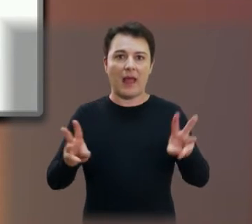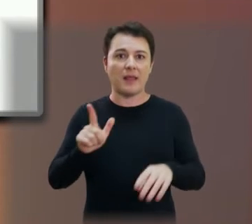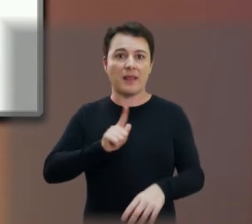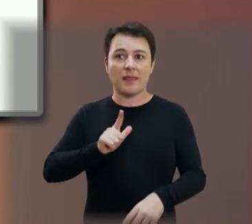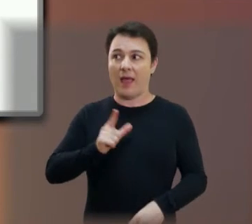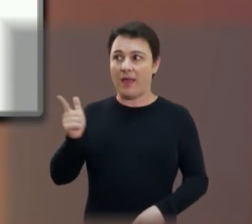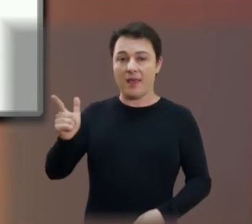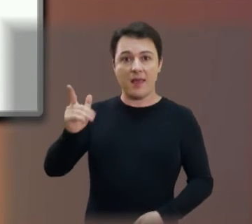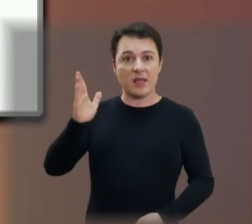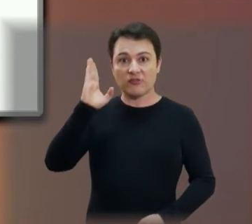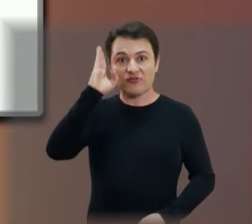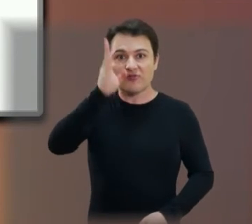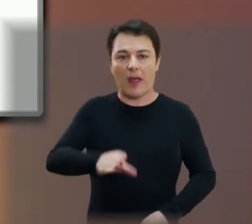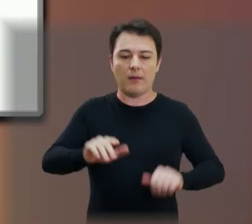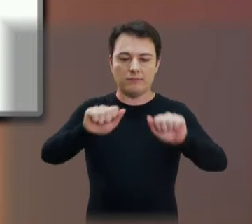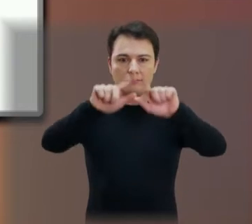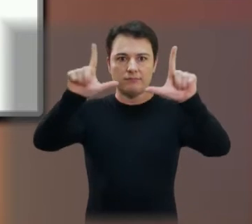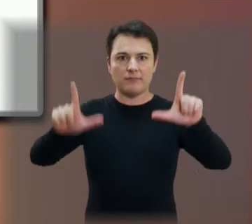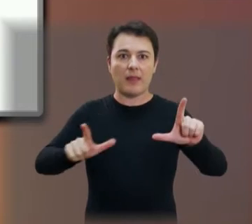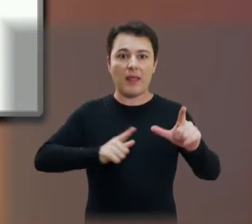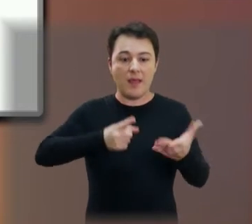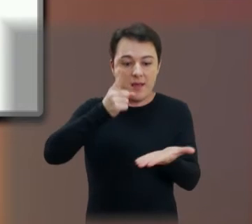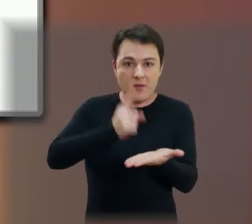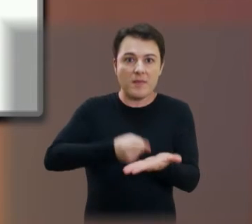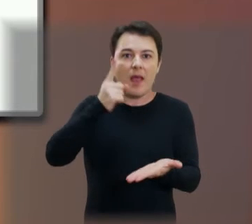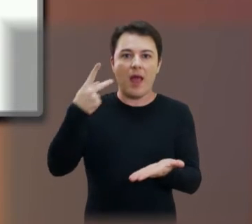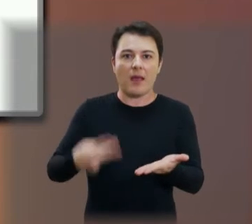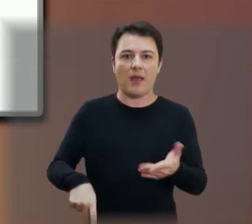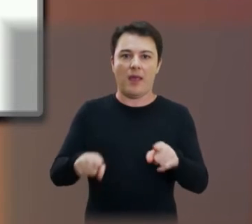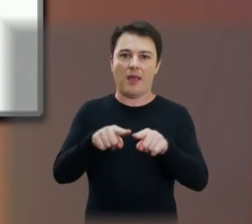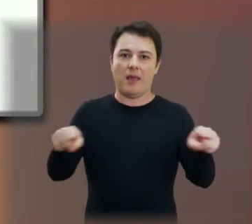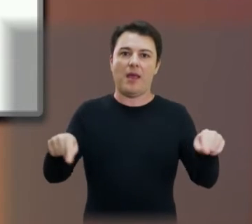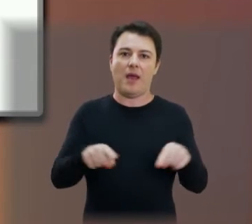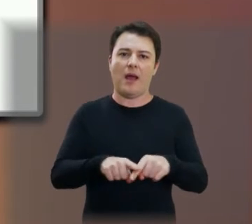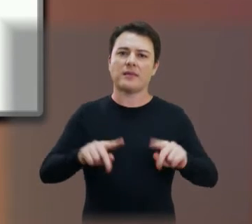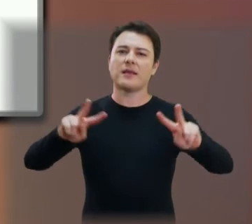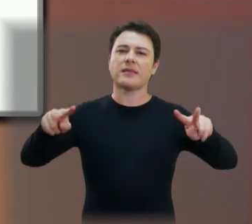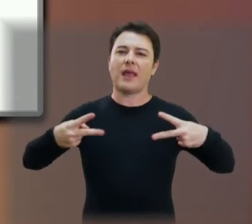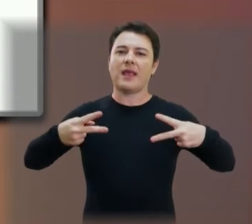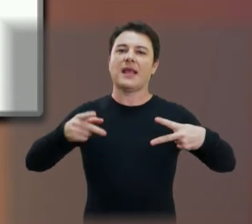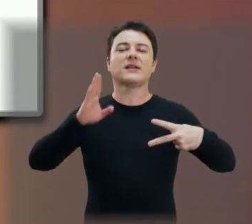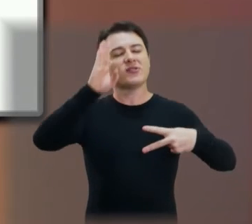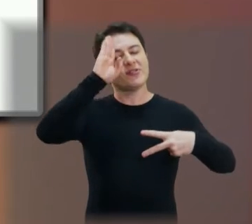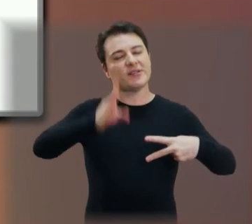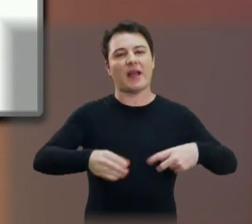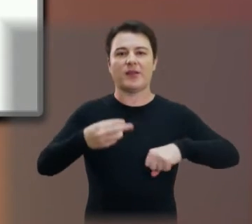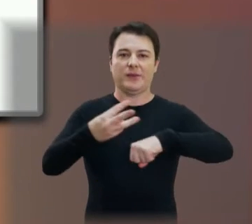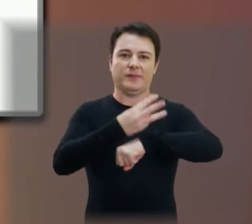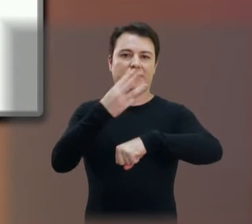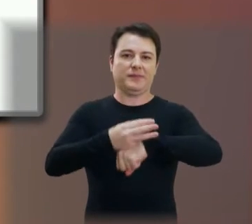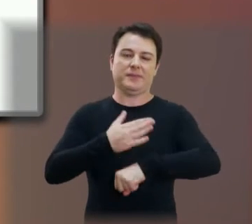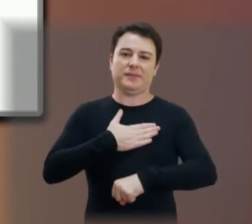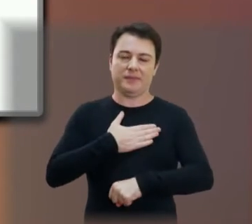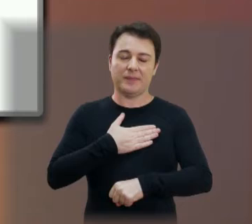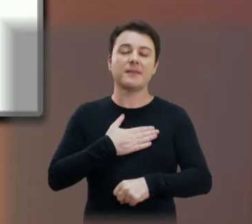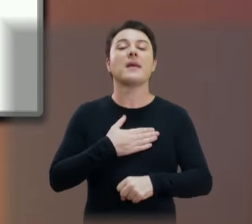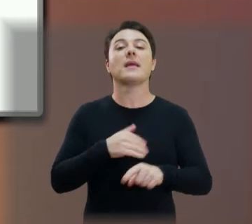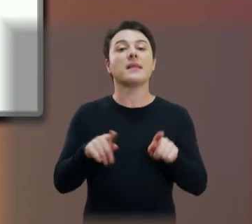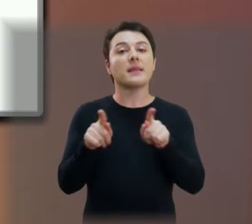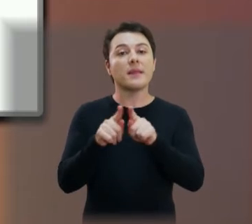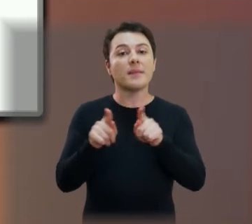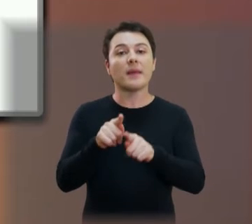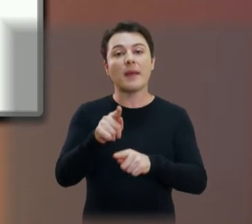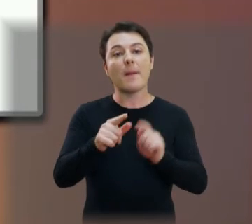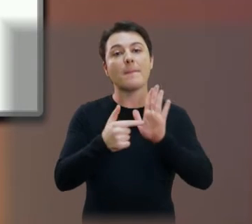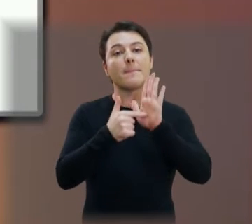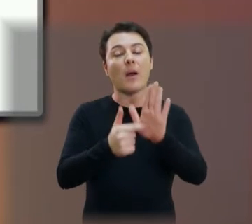tem para vocês, agendar a agenda conosco no gabinete, um link que manda direto para o nosso WhatsApp do mandato e um link que mostra